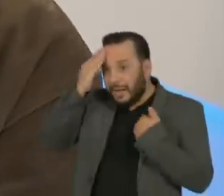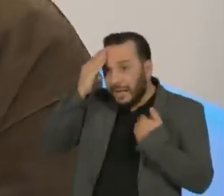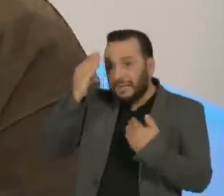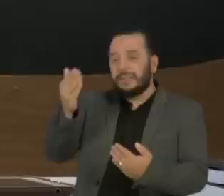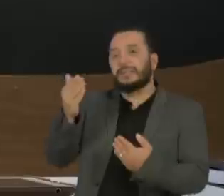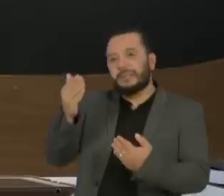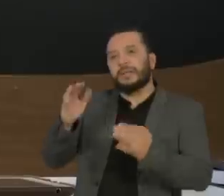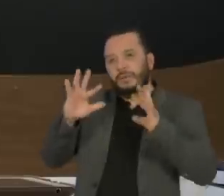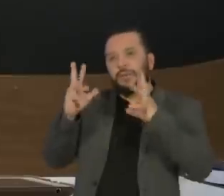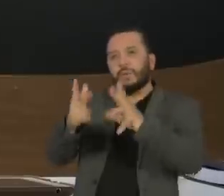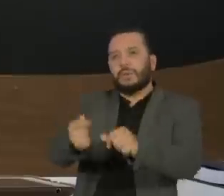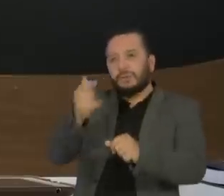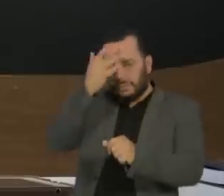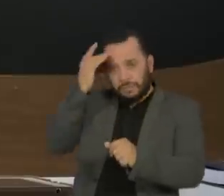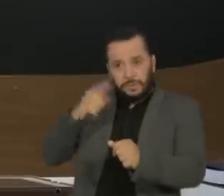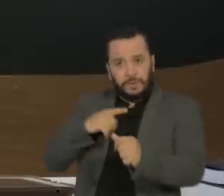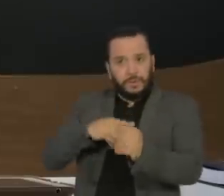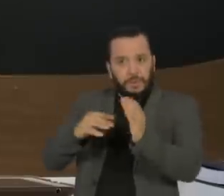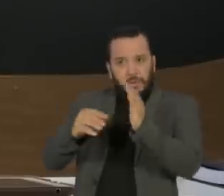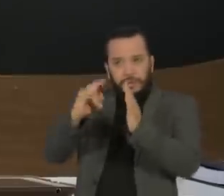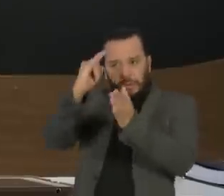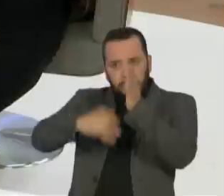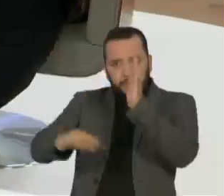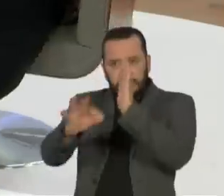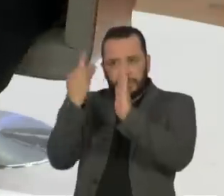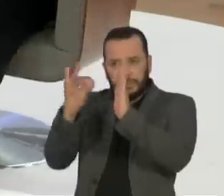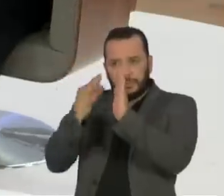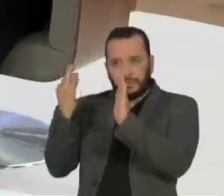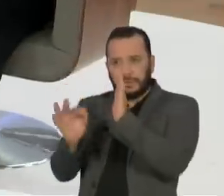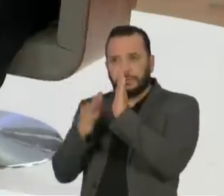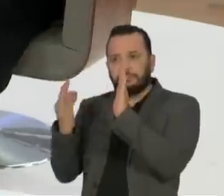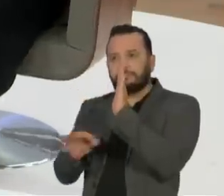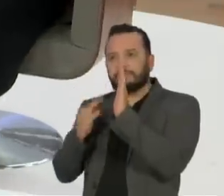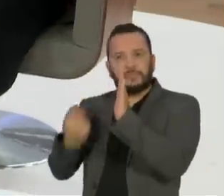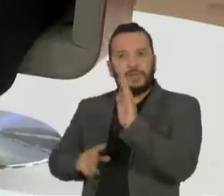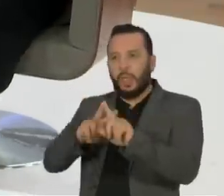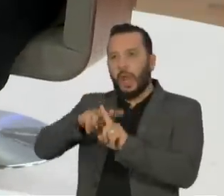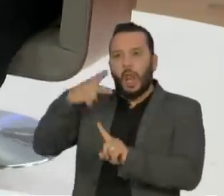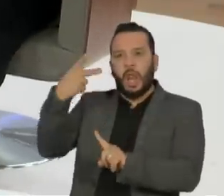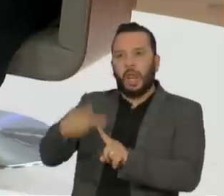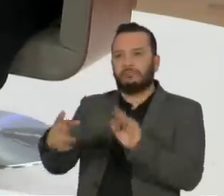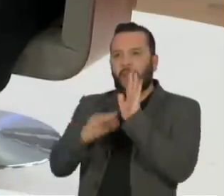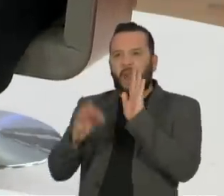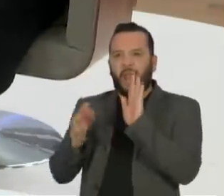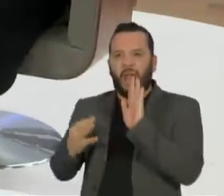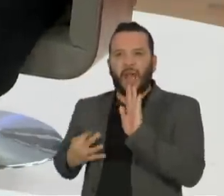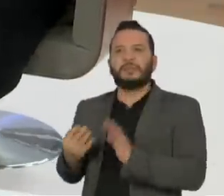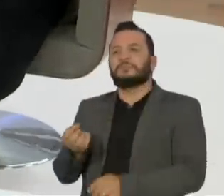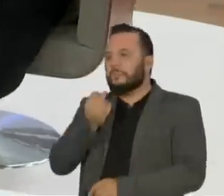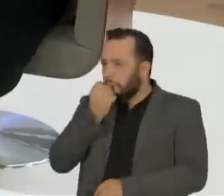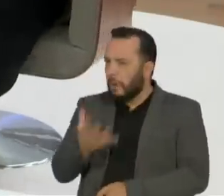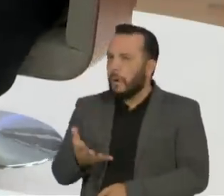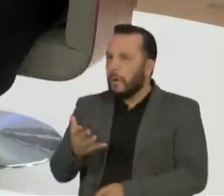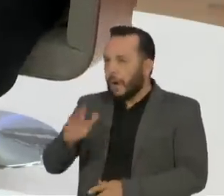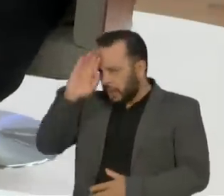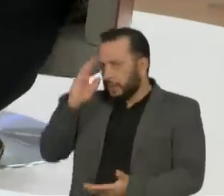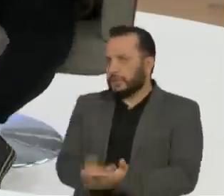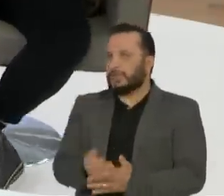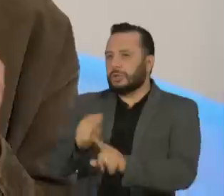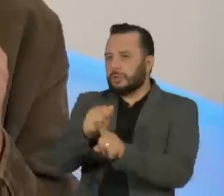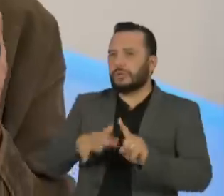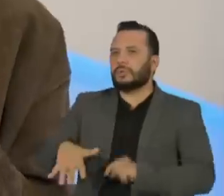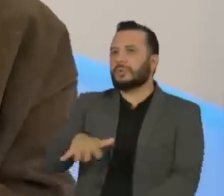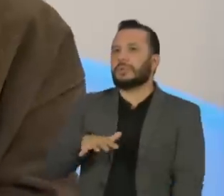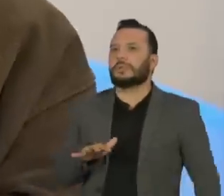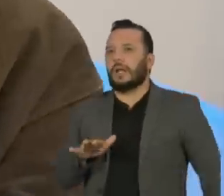de assinaturas de dois dias para cá, isso é um excelente sinal. Eu acho que a sociedade tem um, a